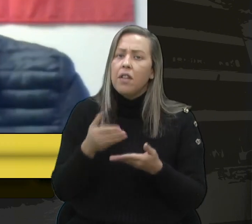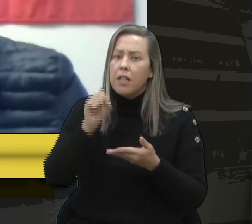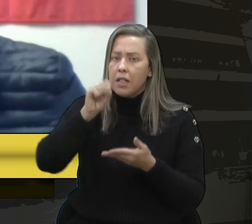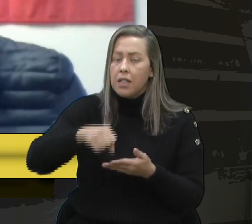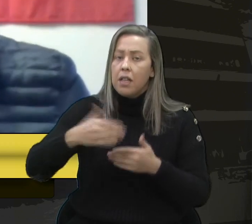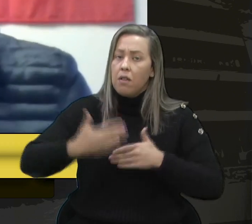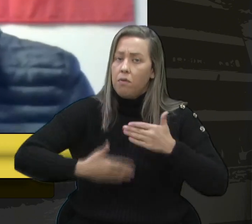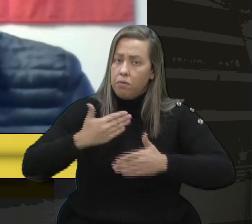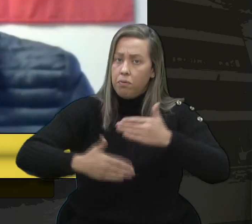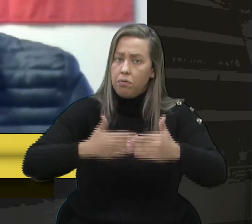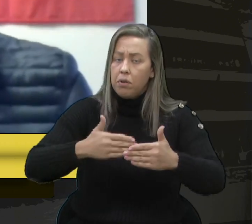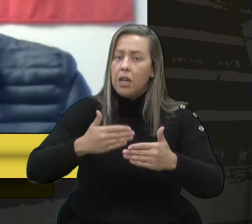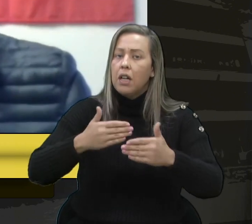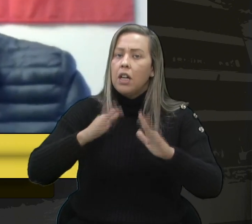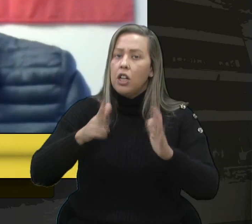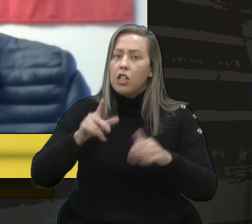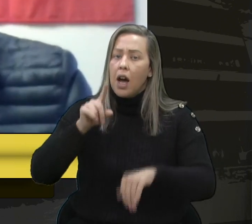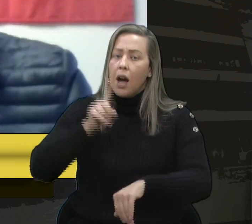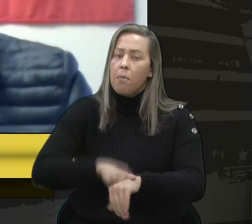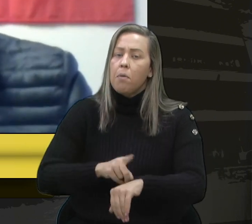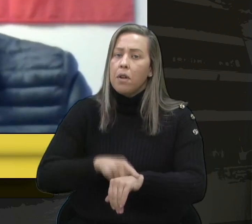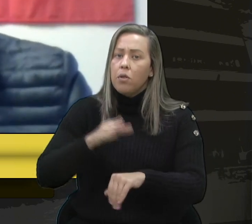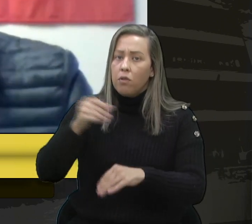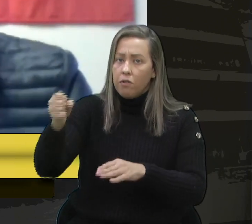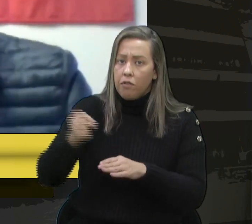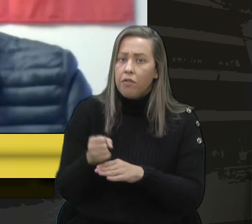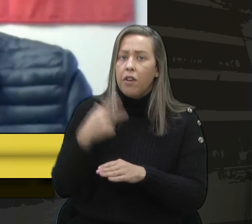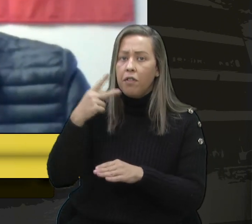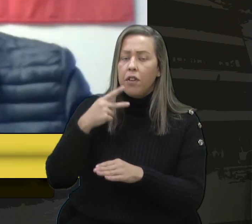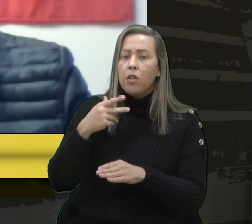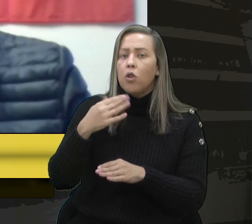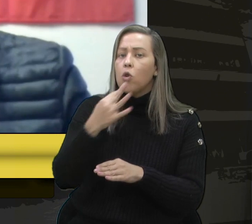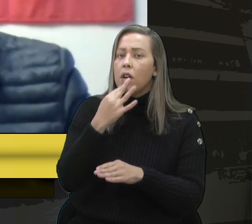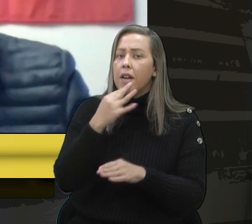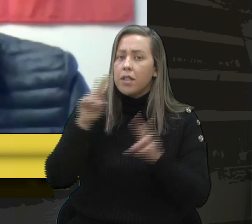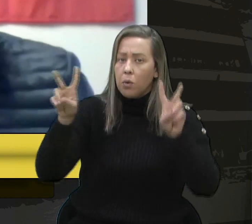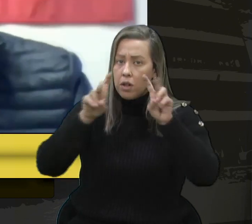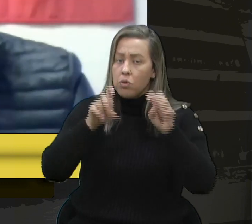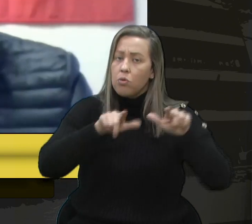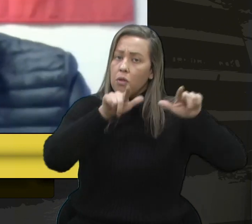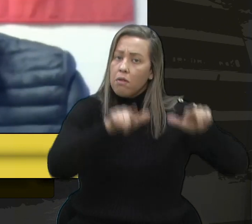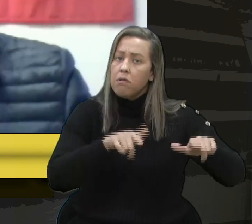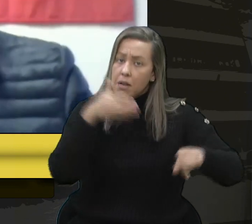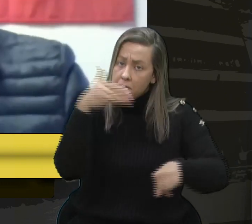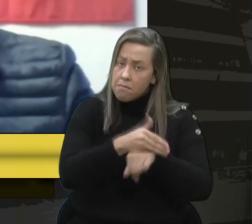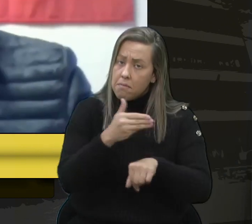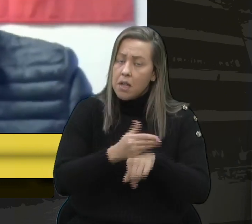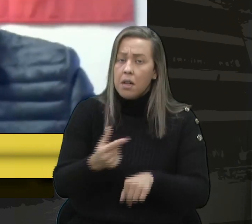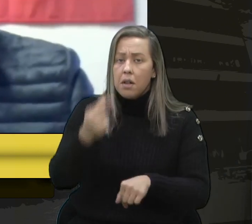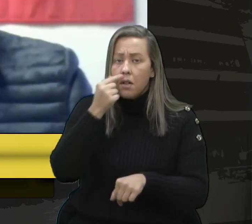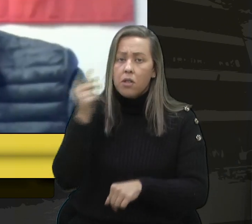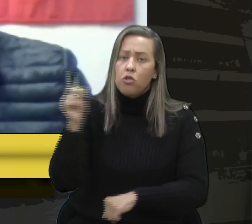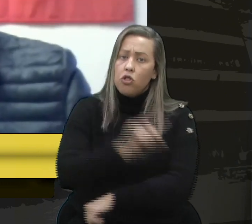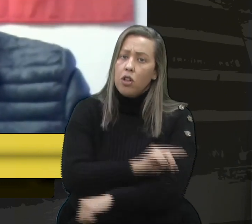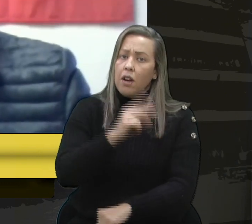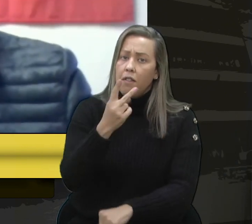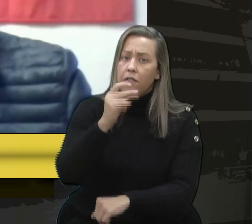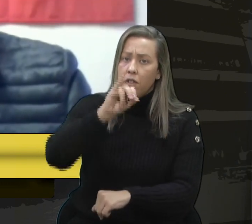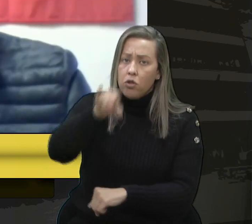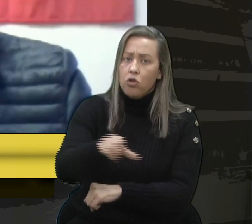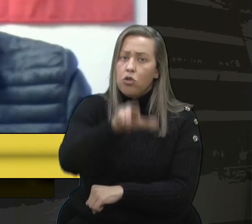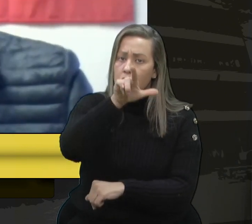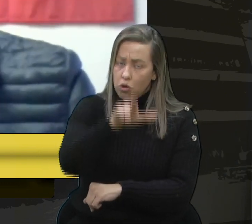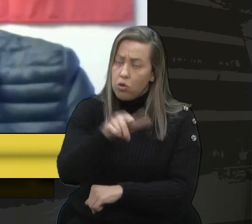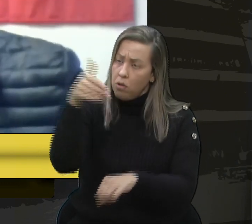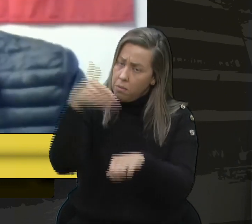avançando. Já fica de imediato o senhor, por ser vereador, conhecedor da causa e morador da região, para que esteja presente na reunião do